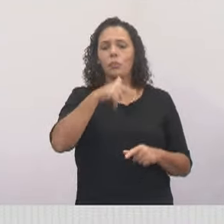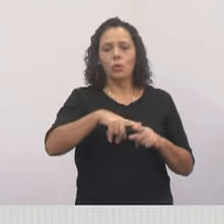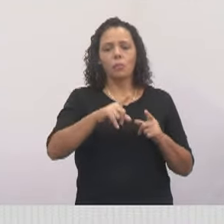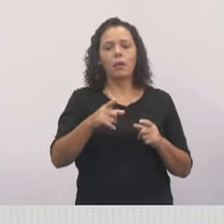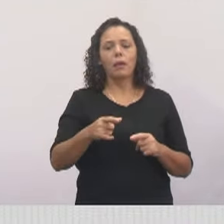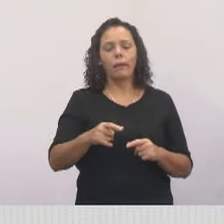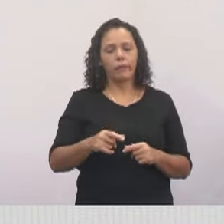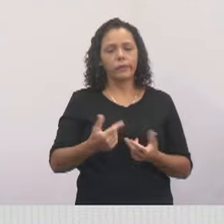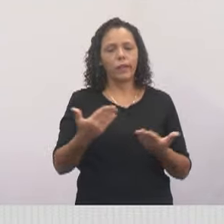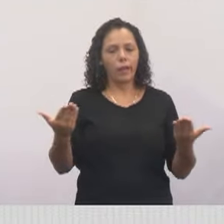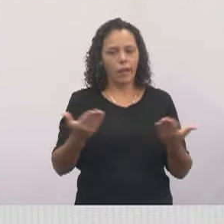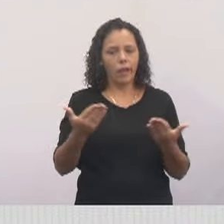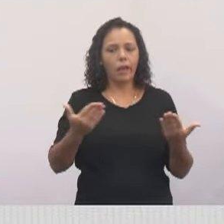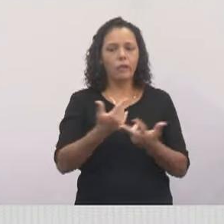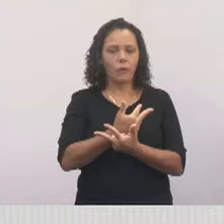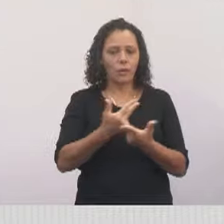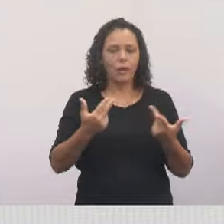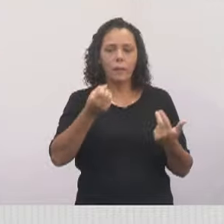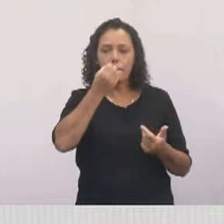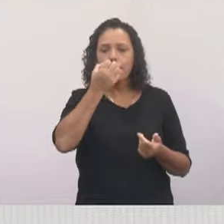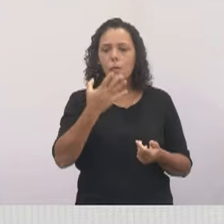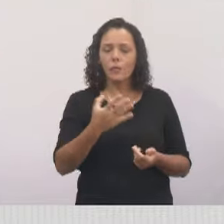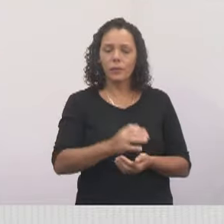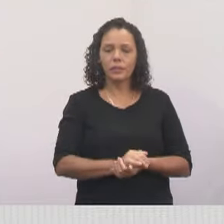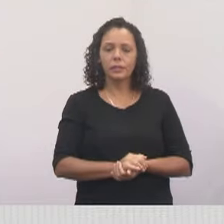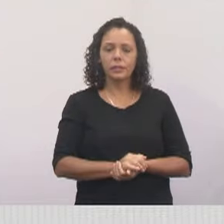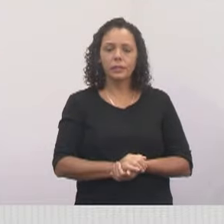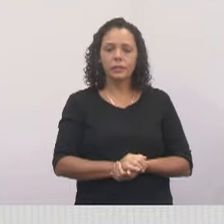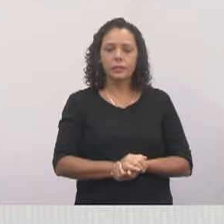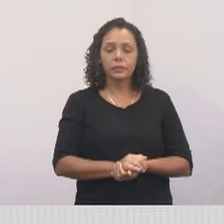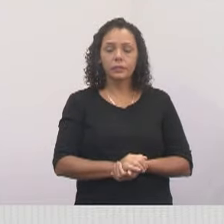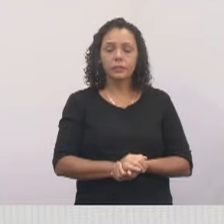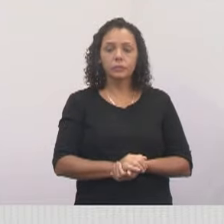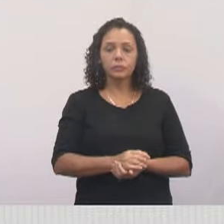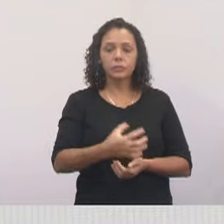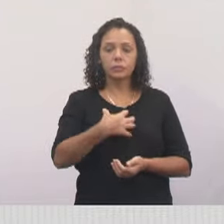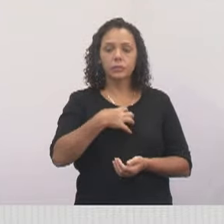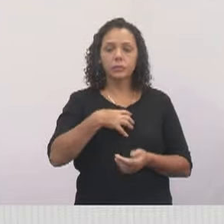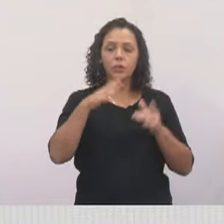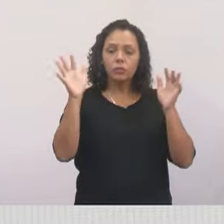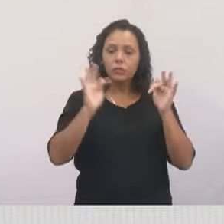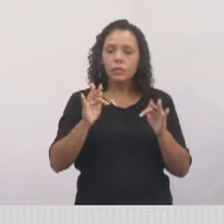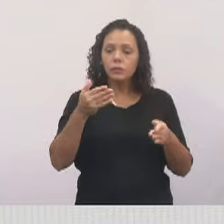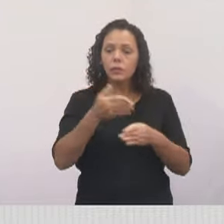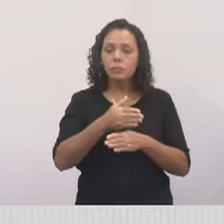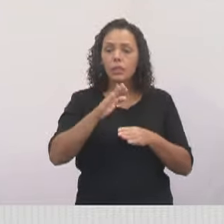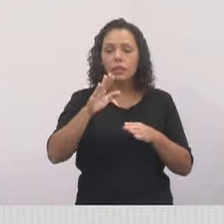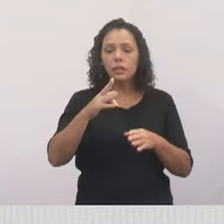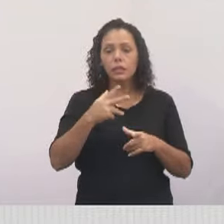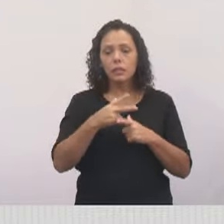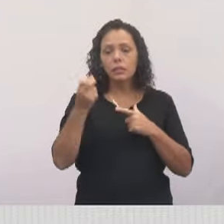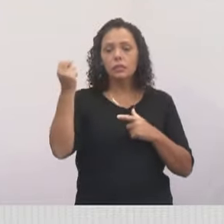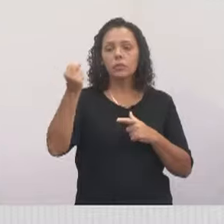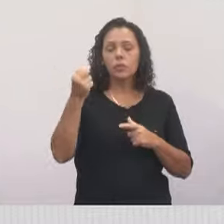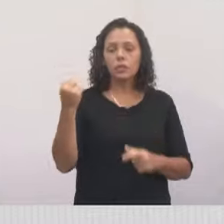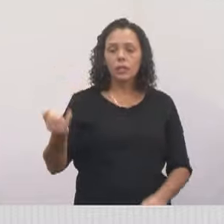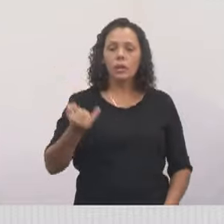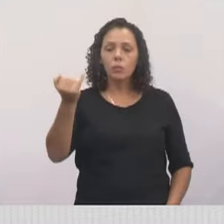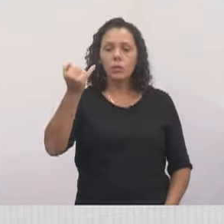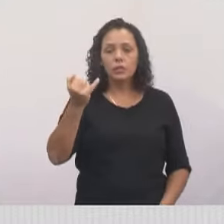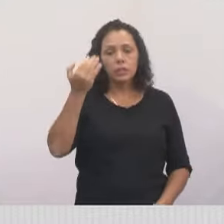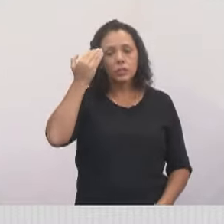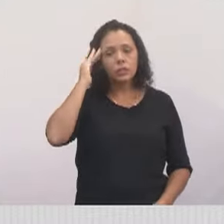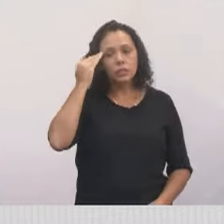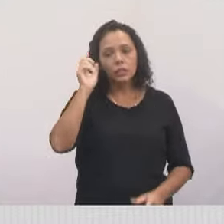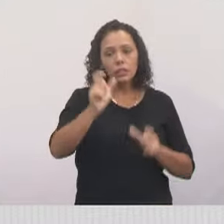uma coisa boa pra nós. Que bom. Estou feliz em poder fazer parte dessa conquista. E que pra gente também é muito importante saber que as pessoas